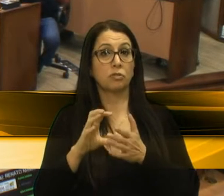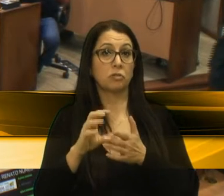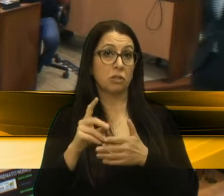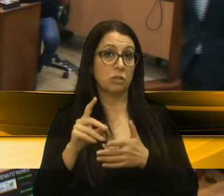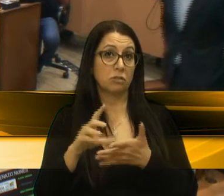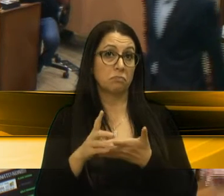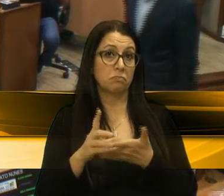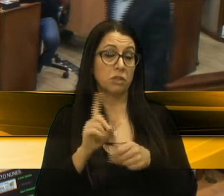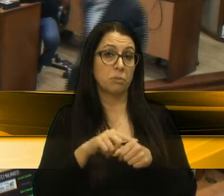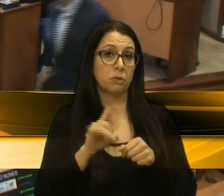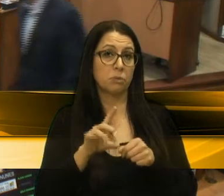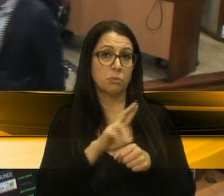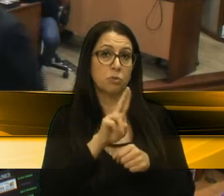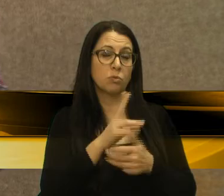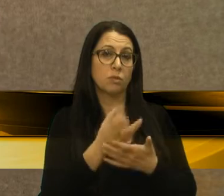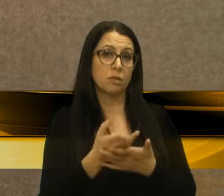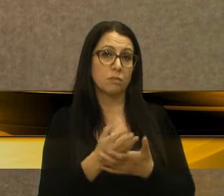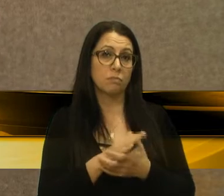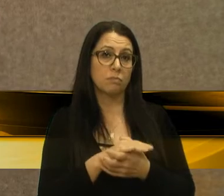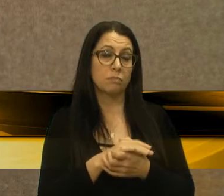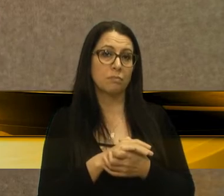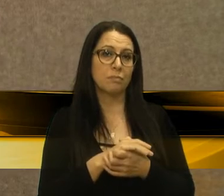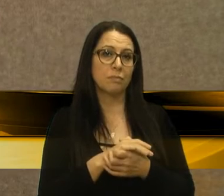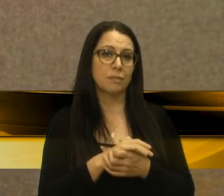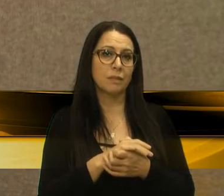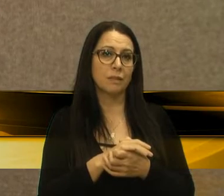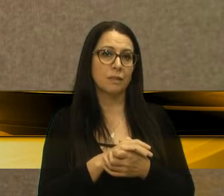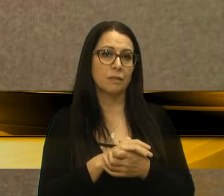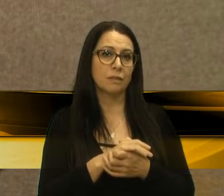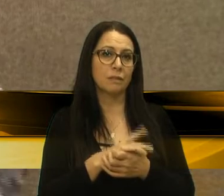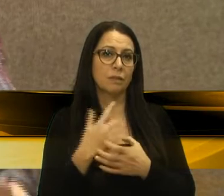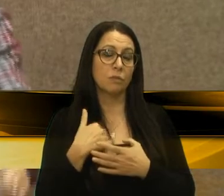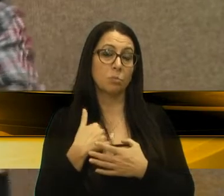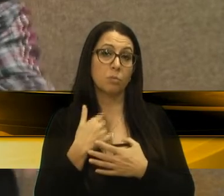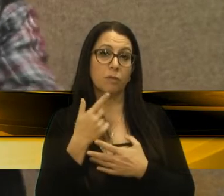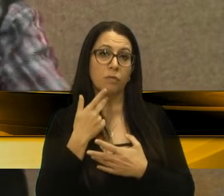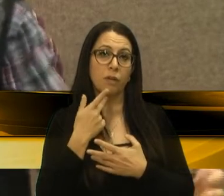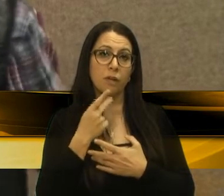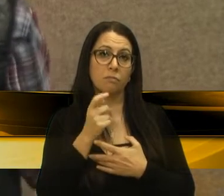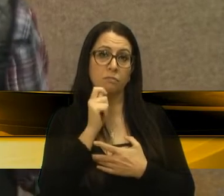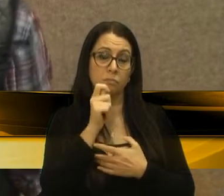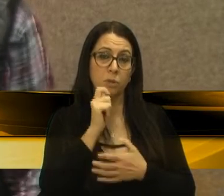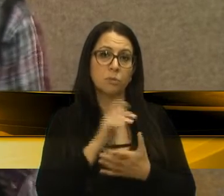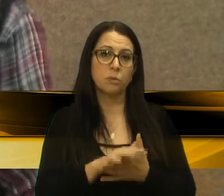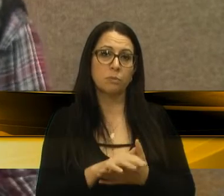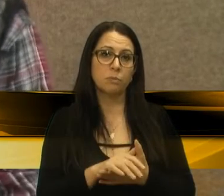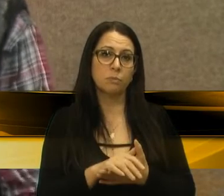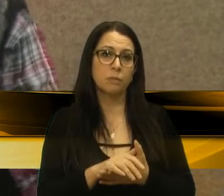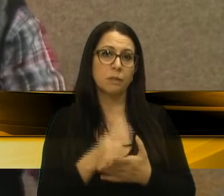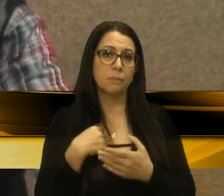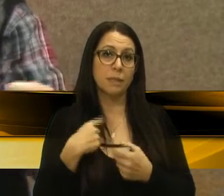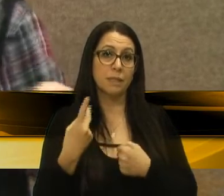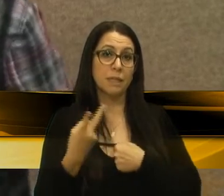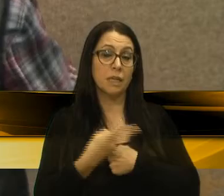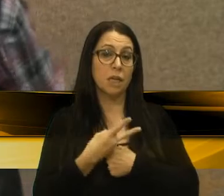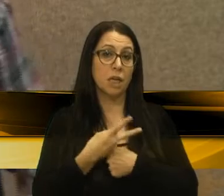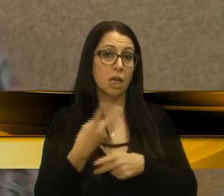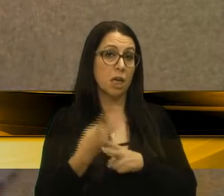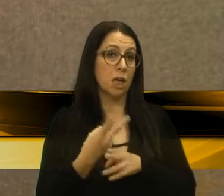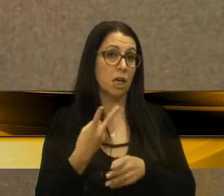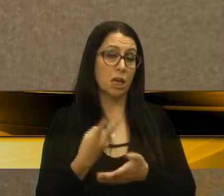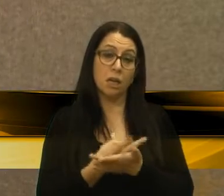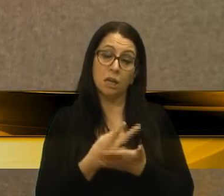mas já tinha usado, mas eu fui pela palavra aqui no microfone, acabei me equivocando, sem problema.